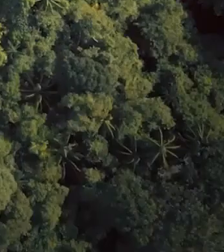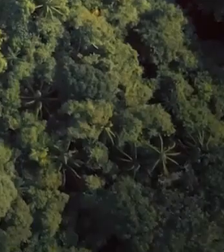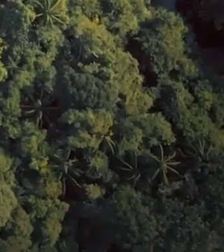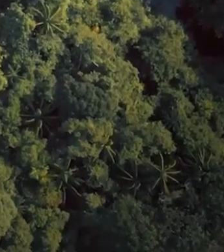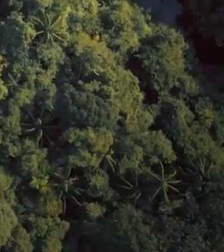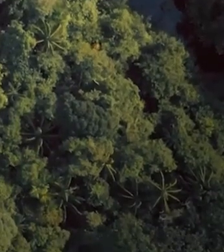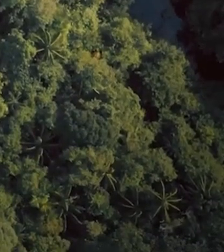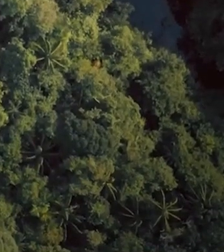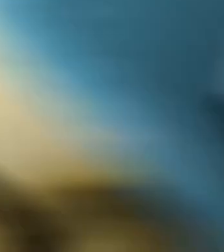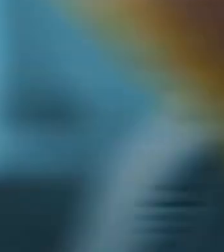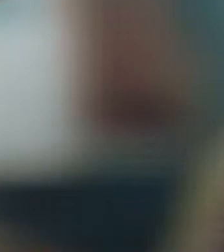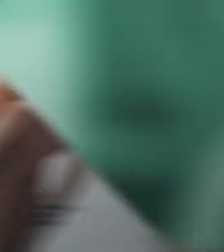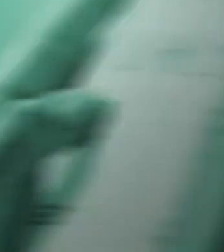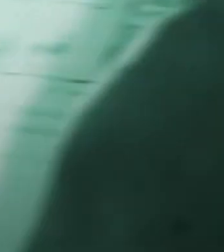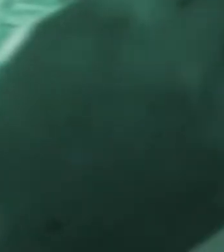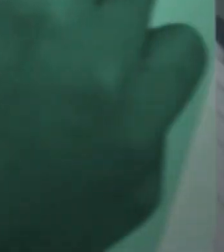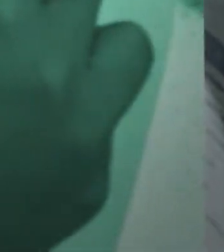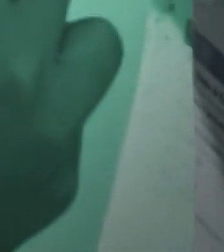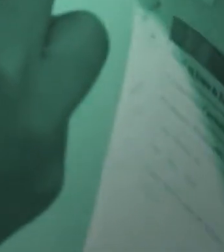A gente